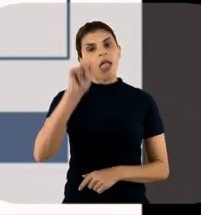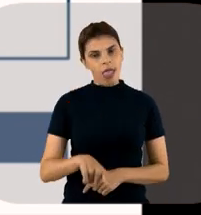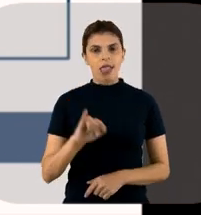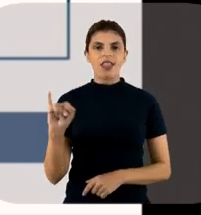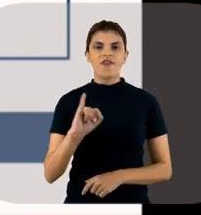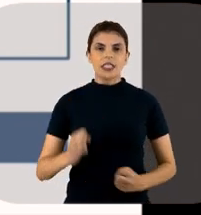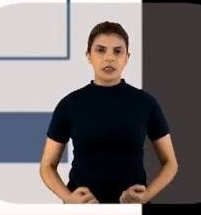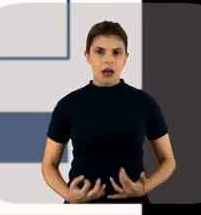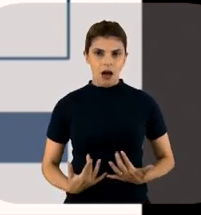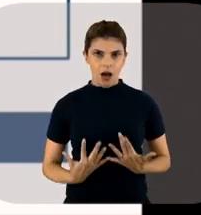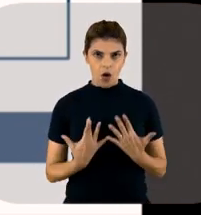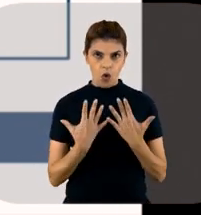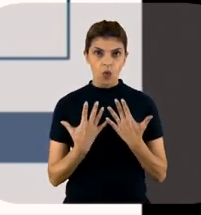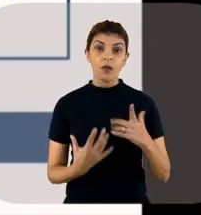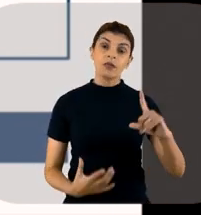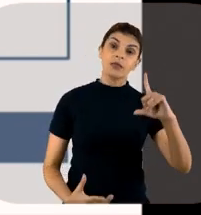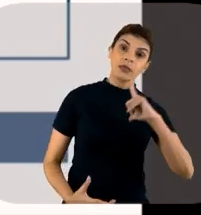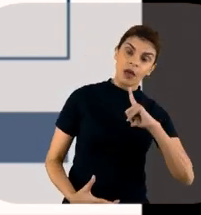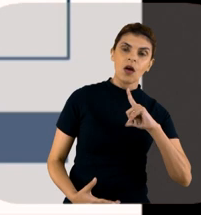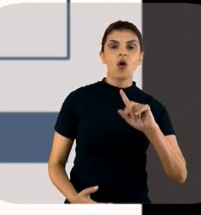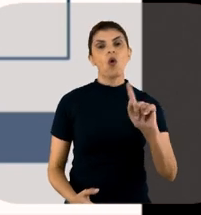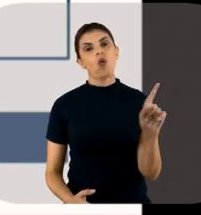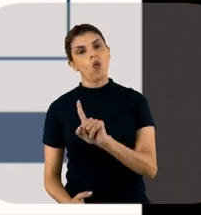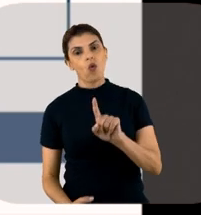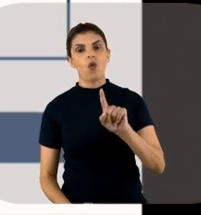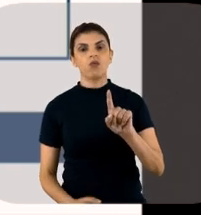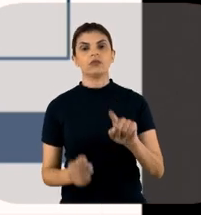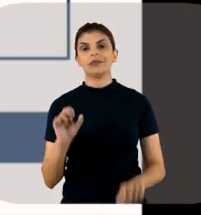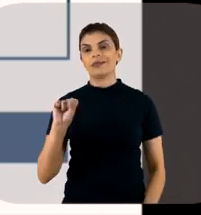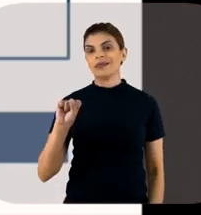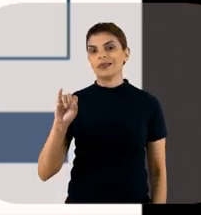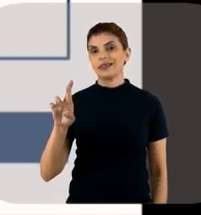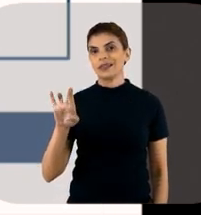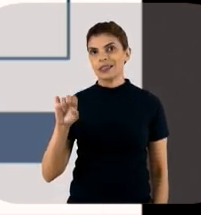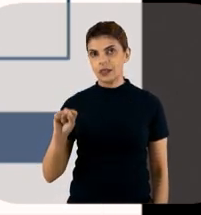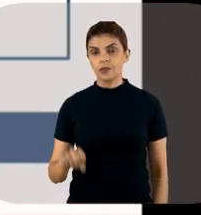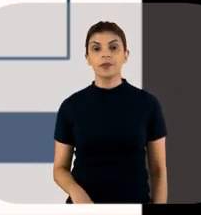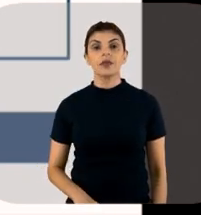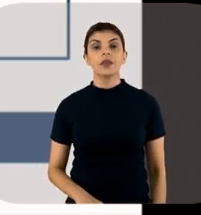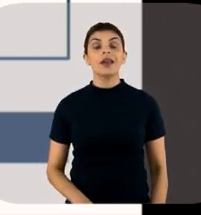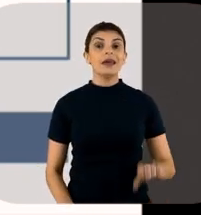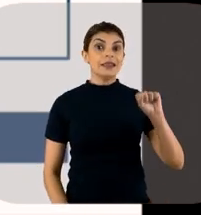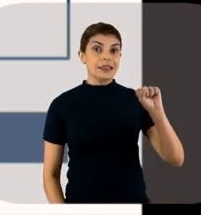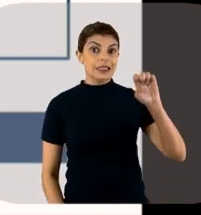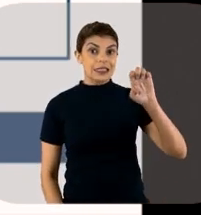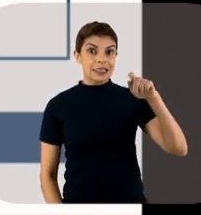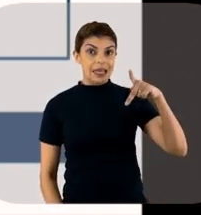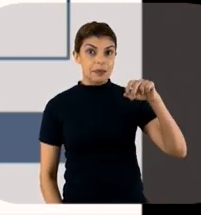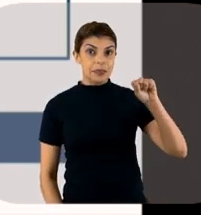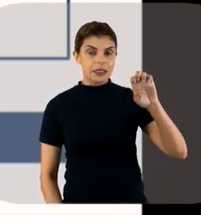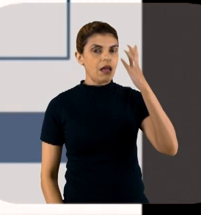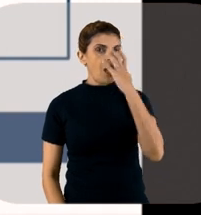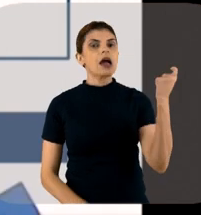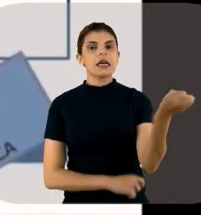é infecção com ou sem a circe. A sepsis grave, considerar